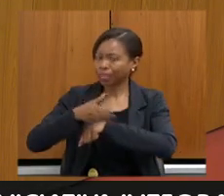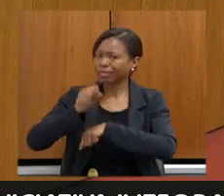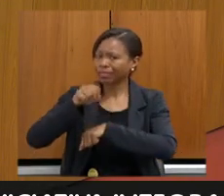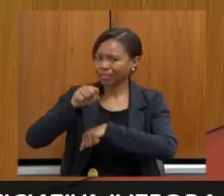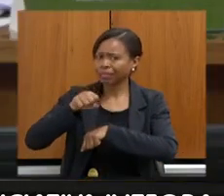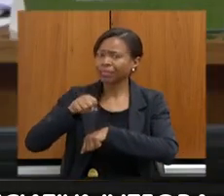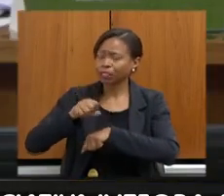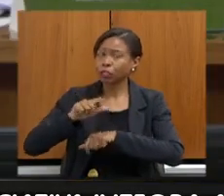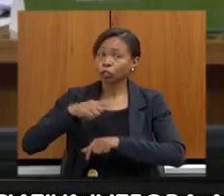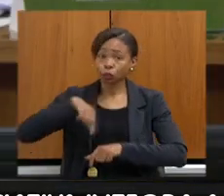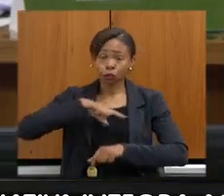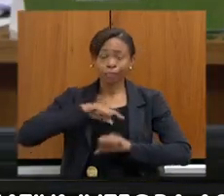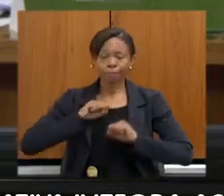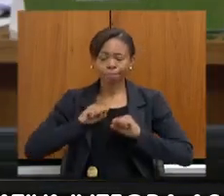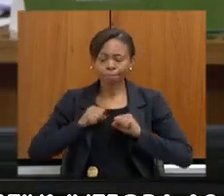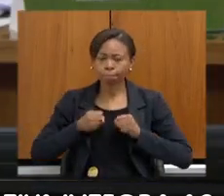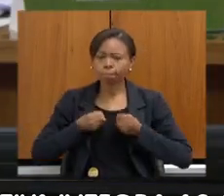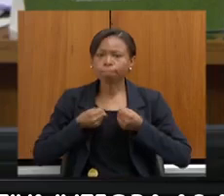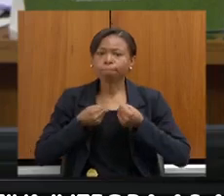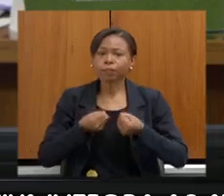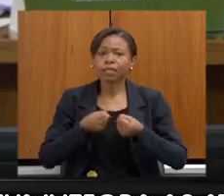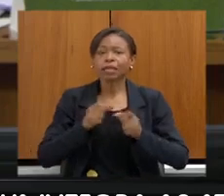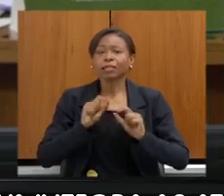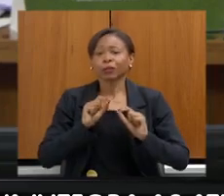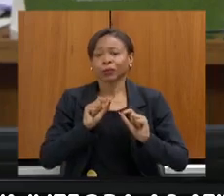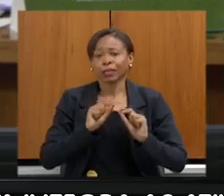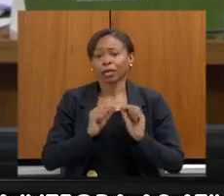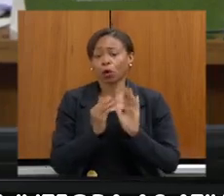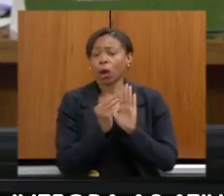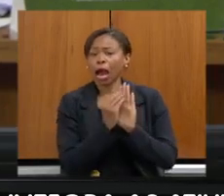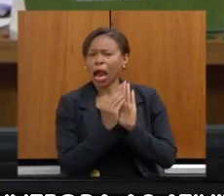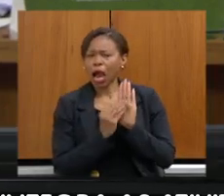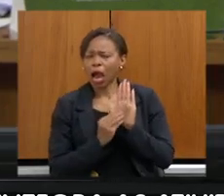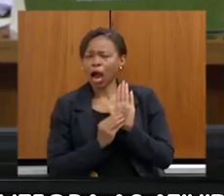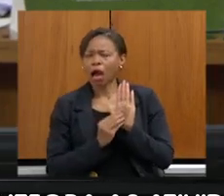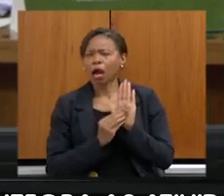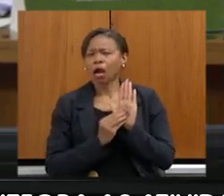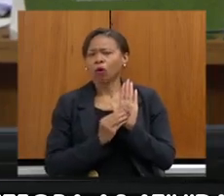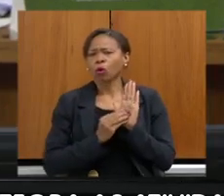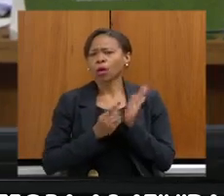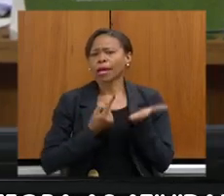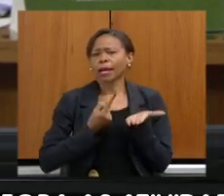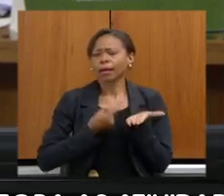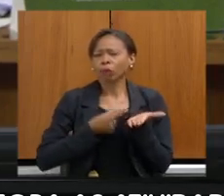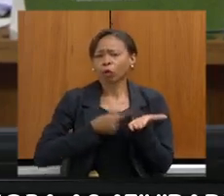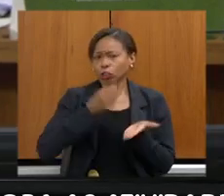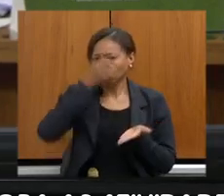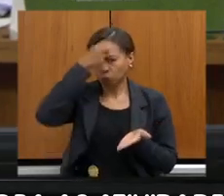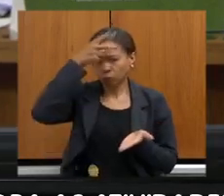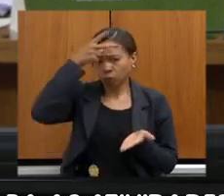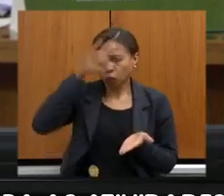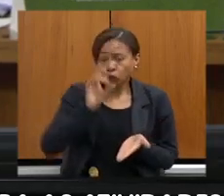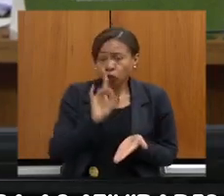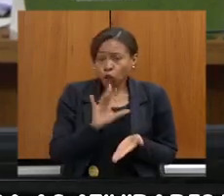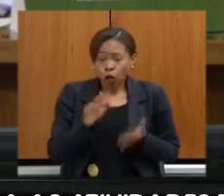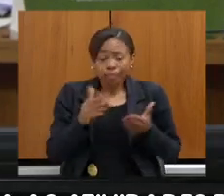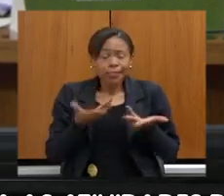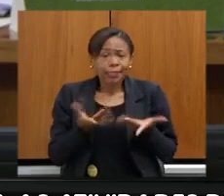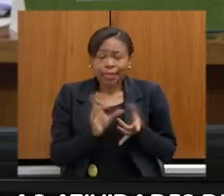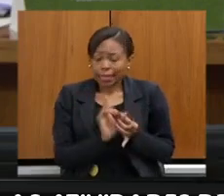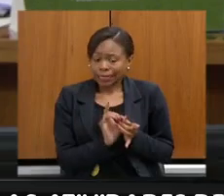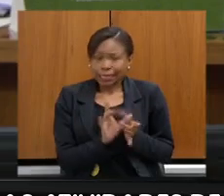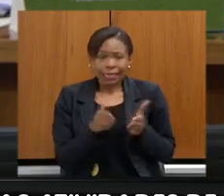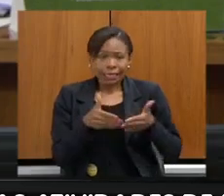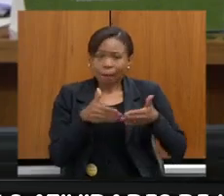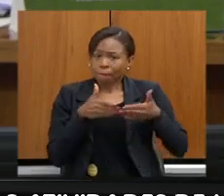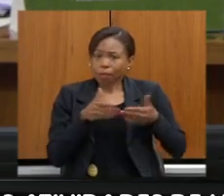esforçado, deputado, para isso, que a agenda municipal não seja apenas licenciamento municipal, mas que ele também seja proprindo uma gestão